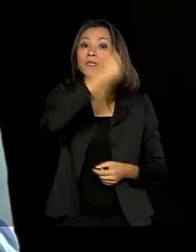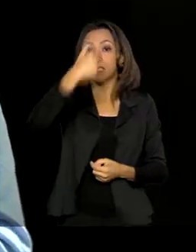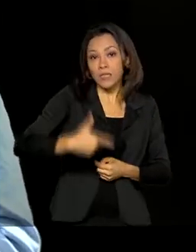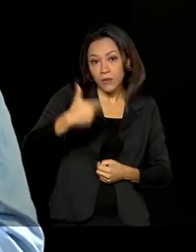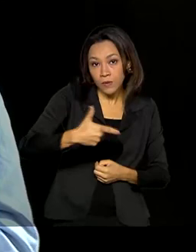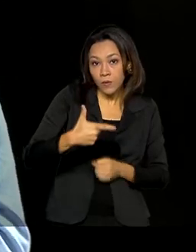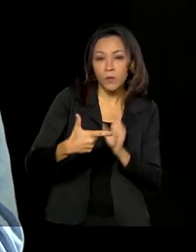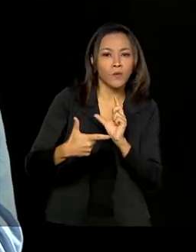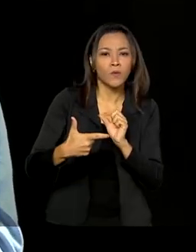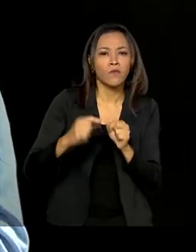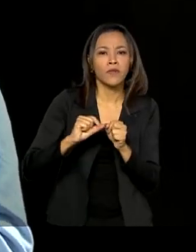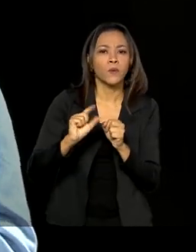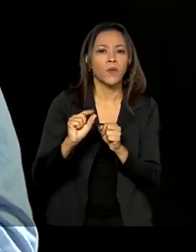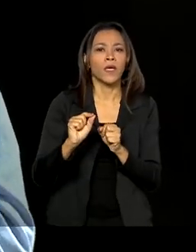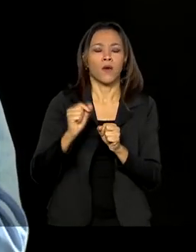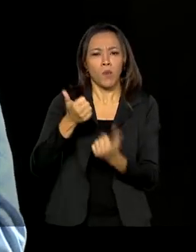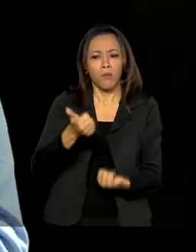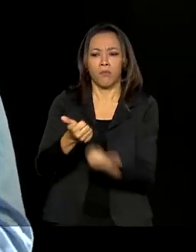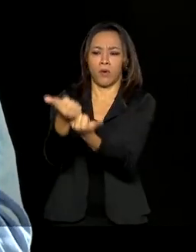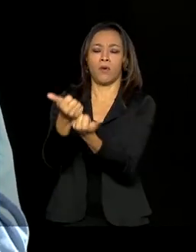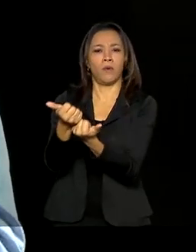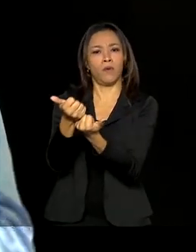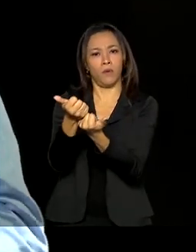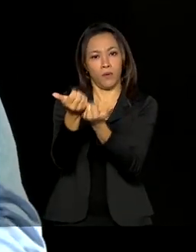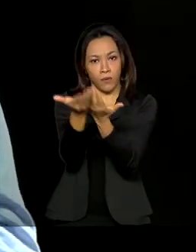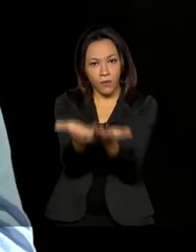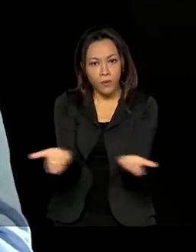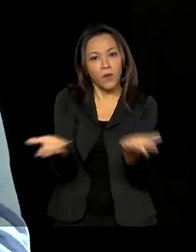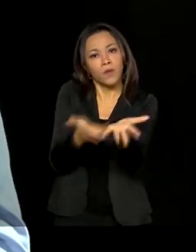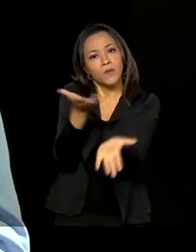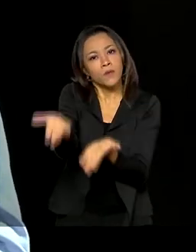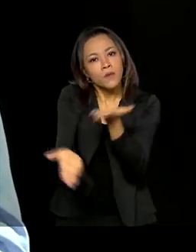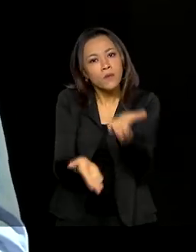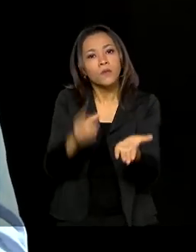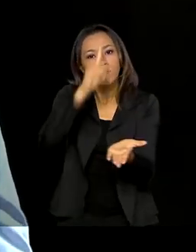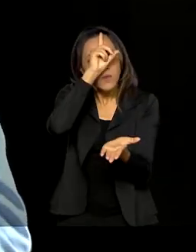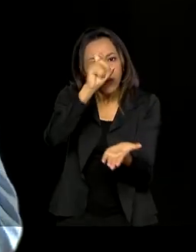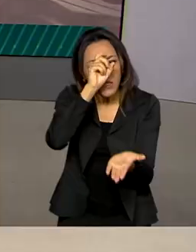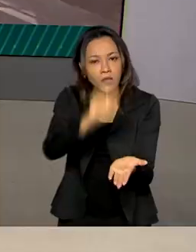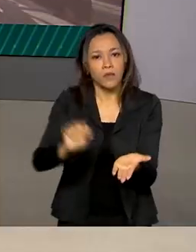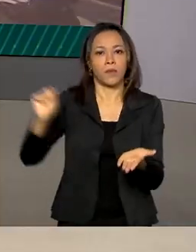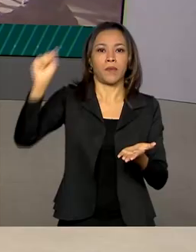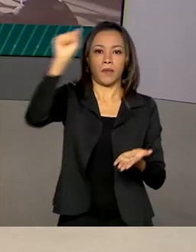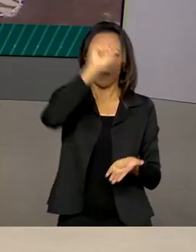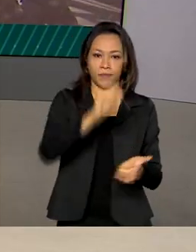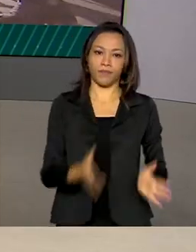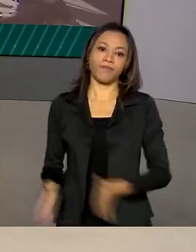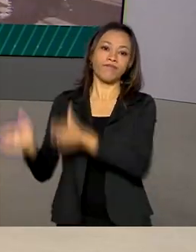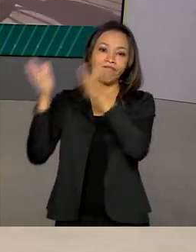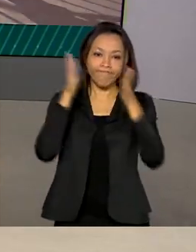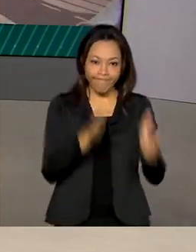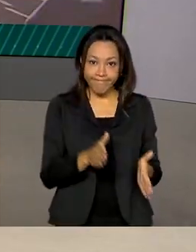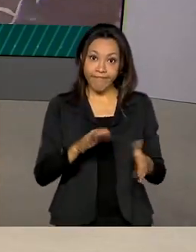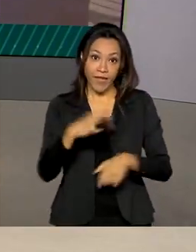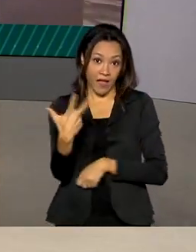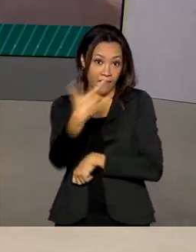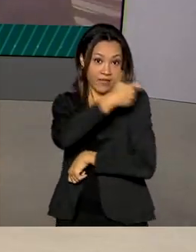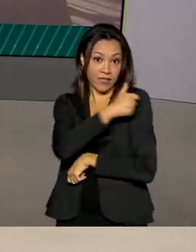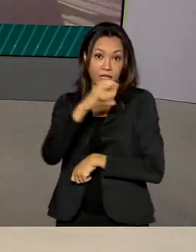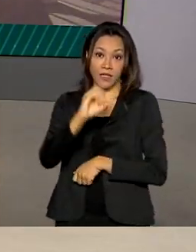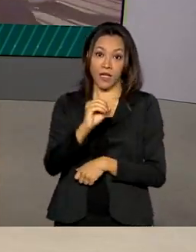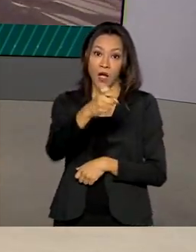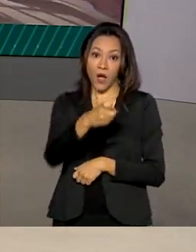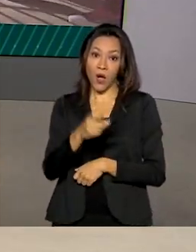capacidade assistencial dos nossos serviços hospitalares. A vacina da Oxford